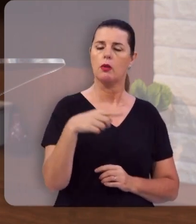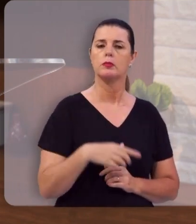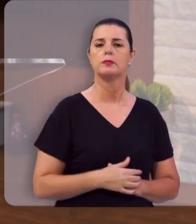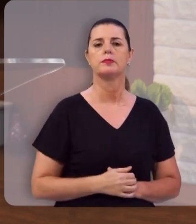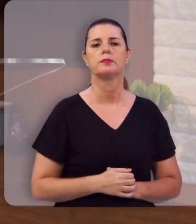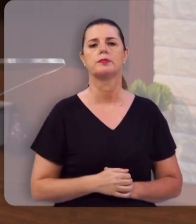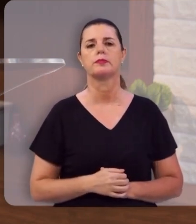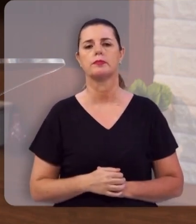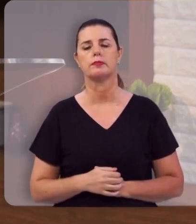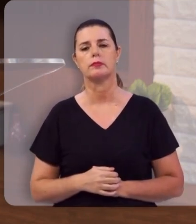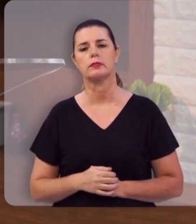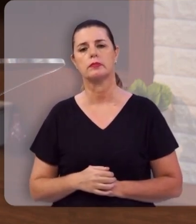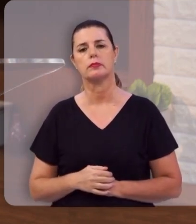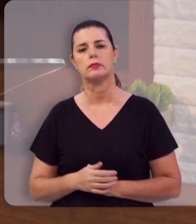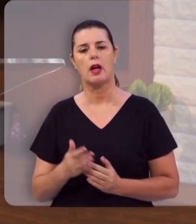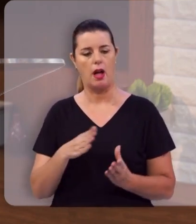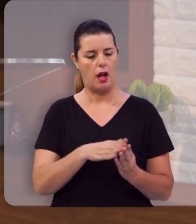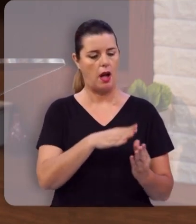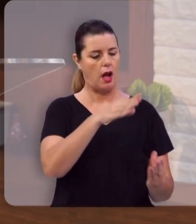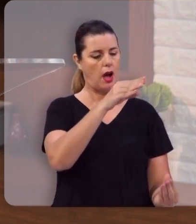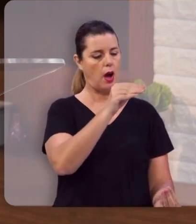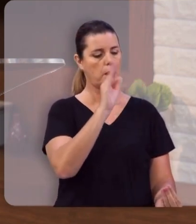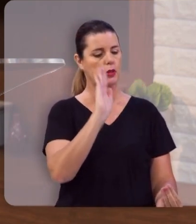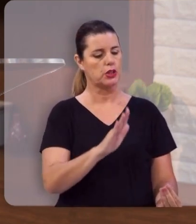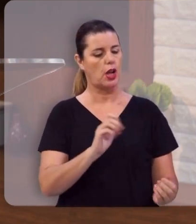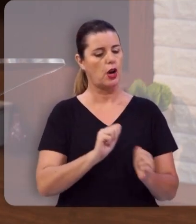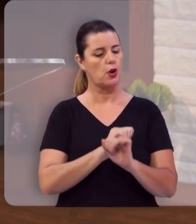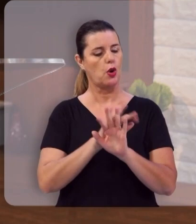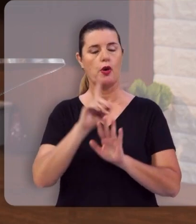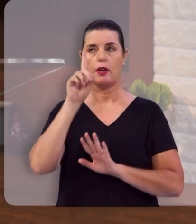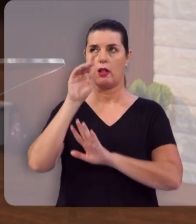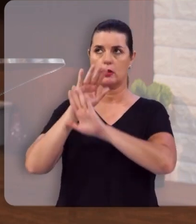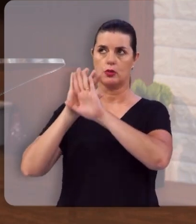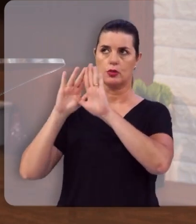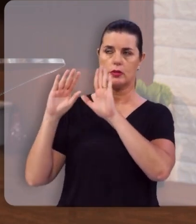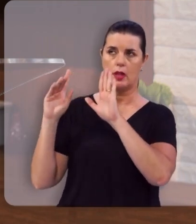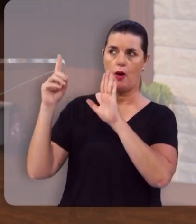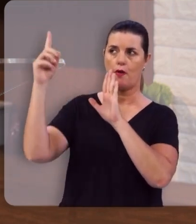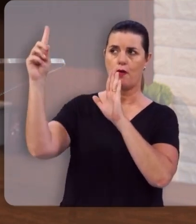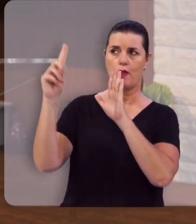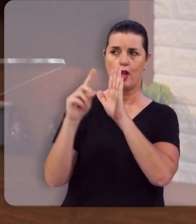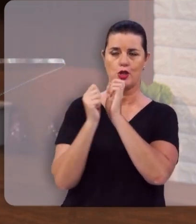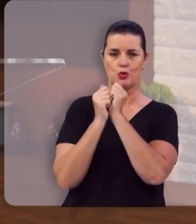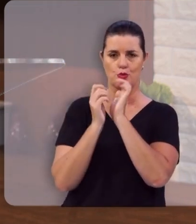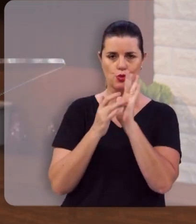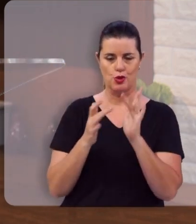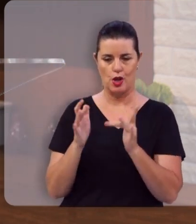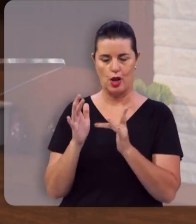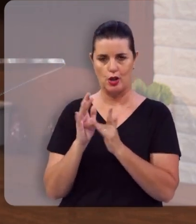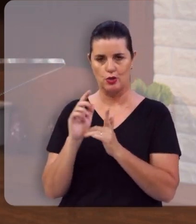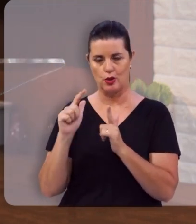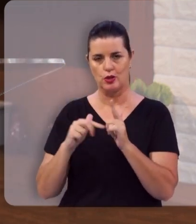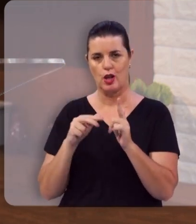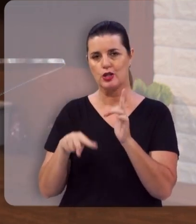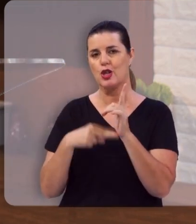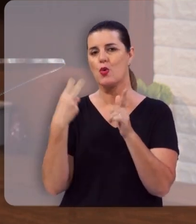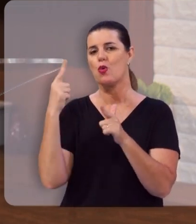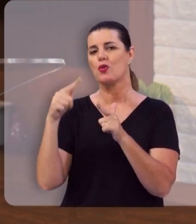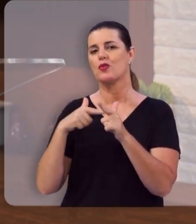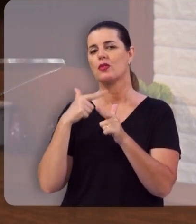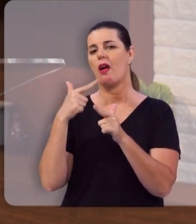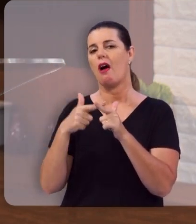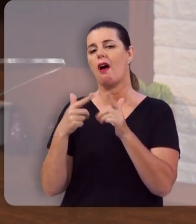Então, aquela alma que já estava glorificada no céu, vem com Jesus na sua segunda vinda.